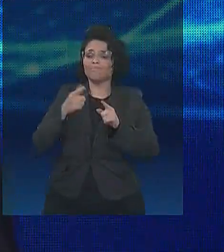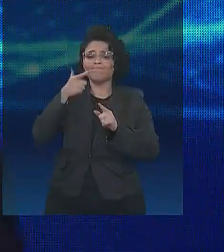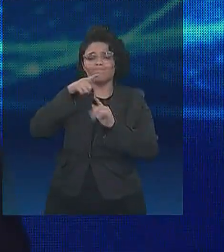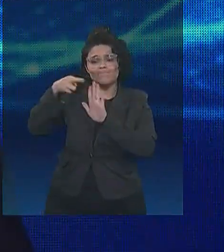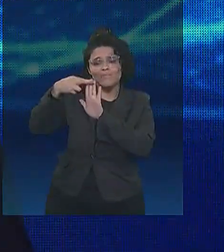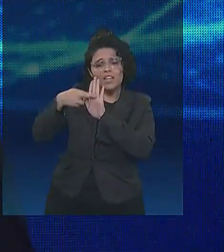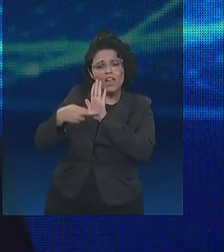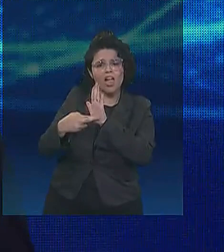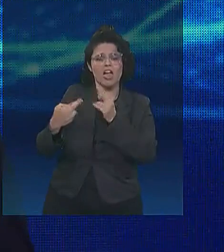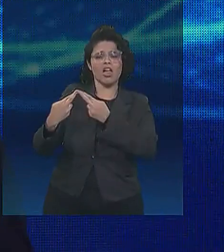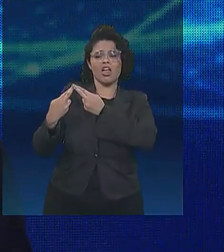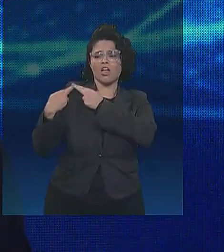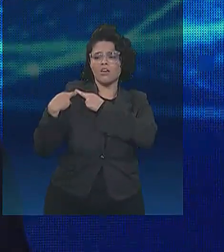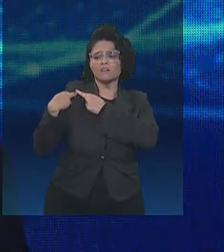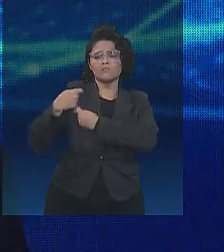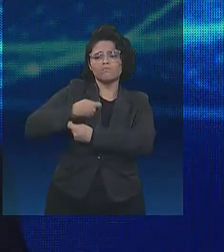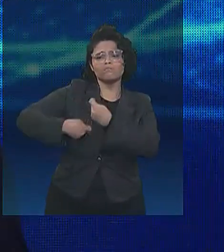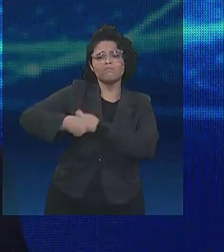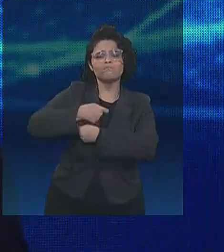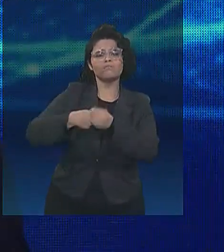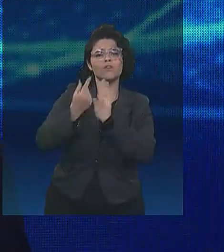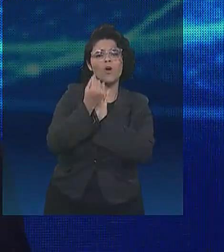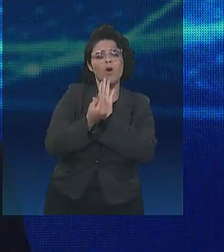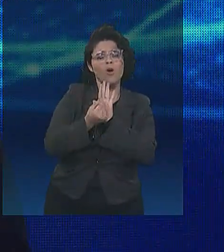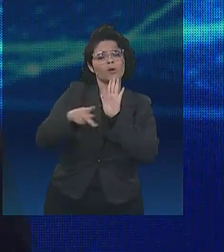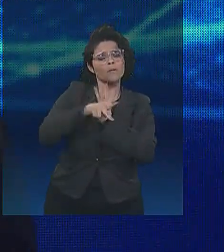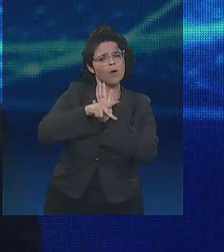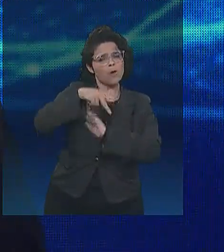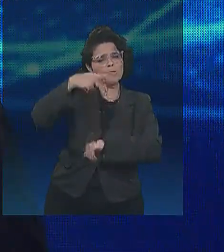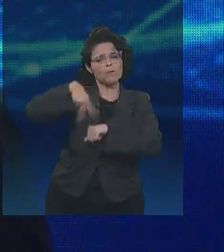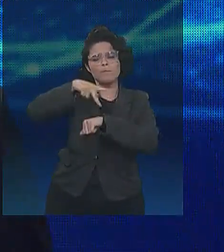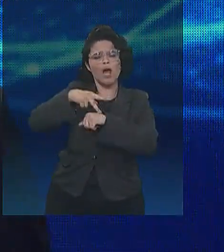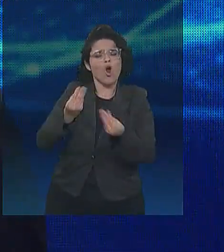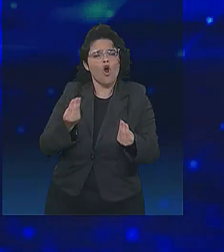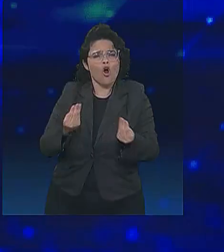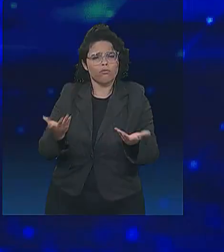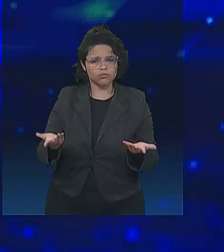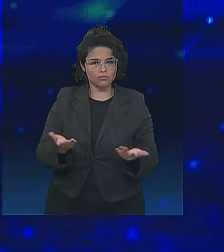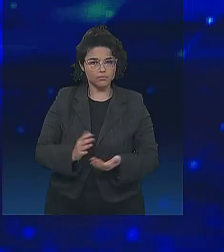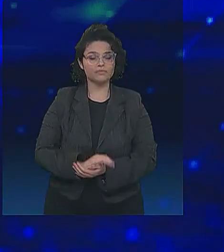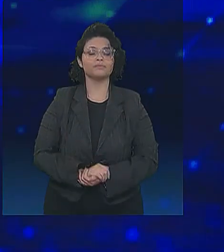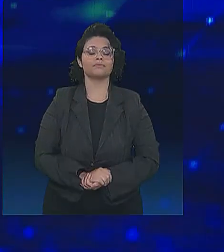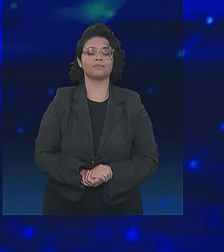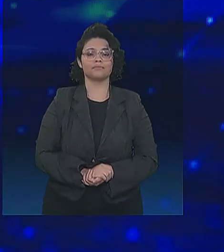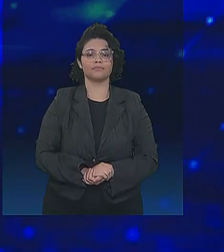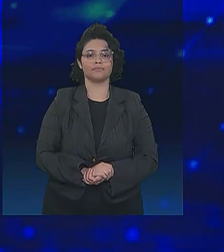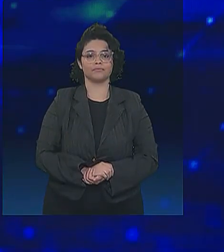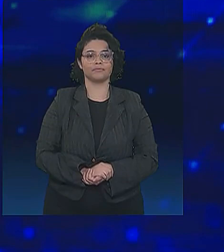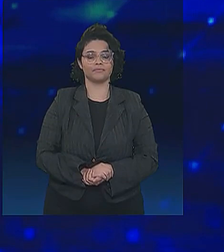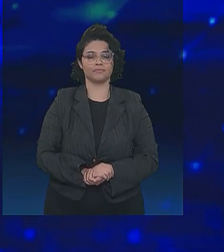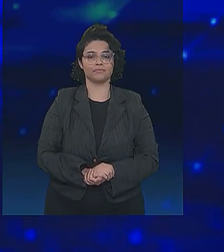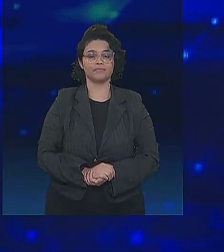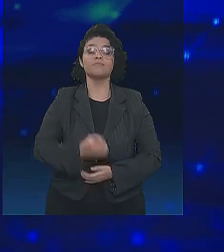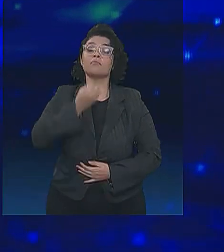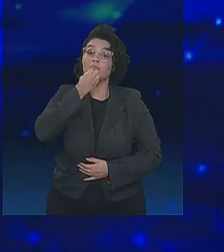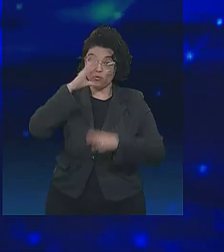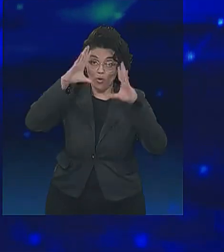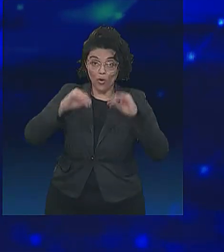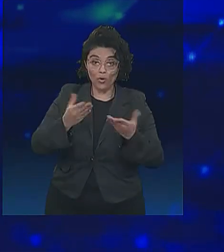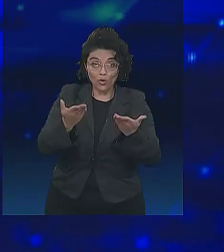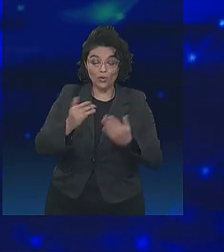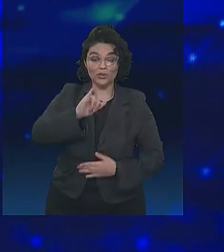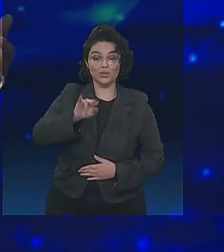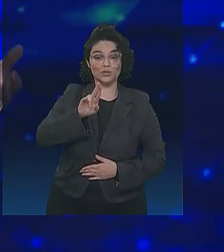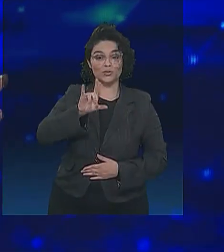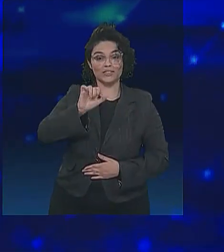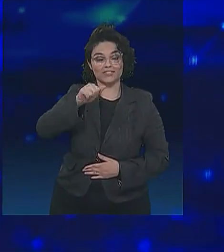a responsabilidade com as contas do país. Muito obrigada. Boa noite, Juliana. Em nome